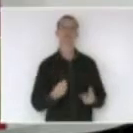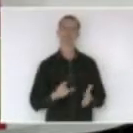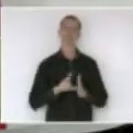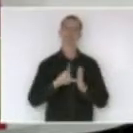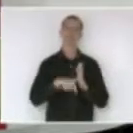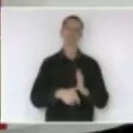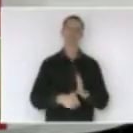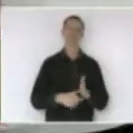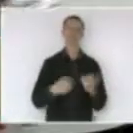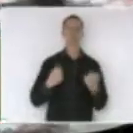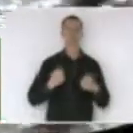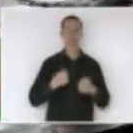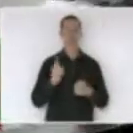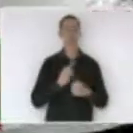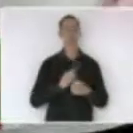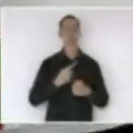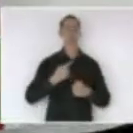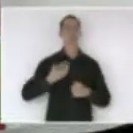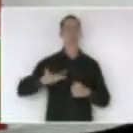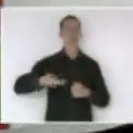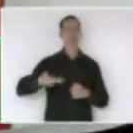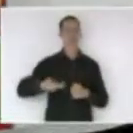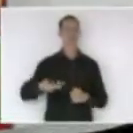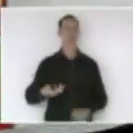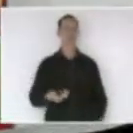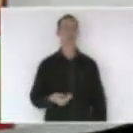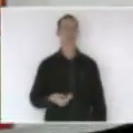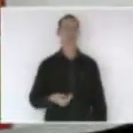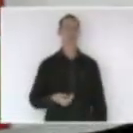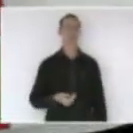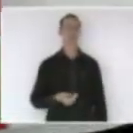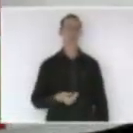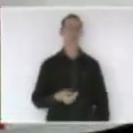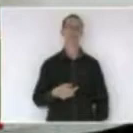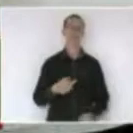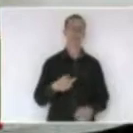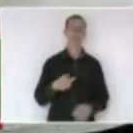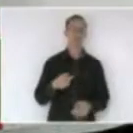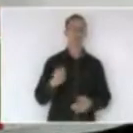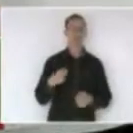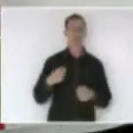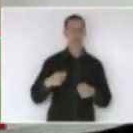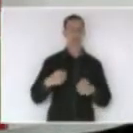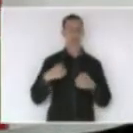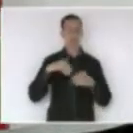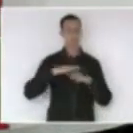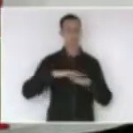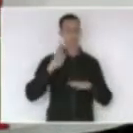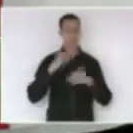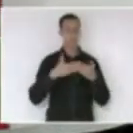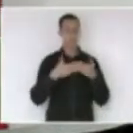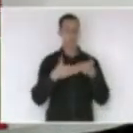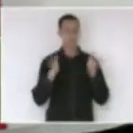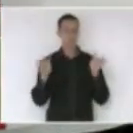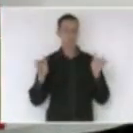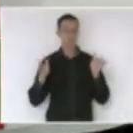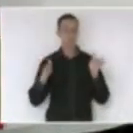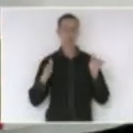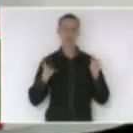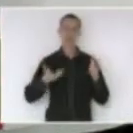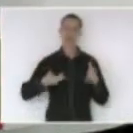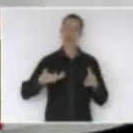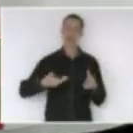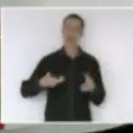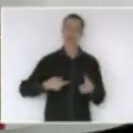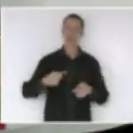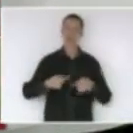precisamos, sim, avançar mais no sentido de que a transparência, agilidade nesta discussão seja,